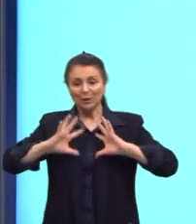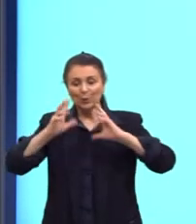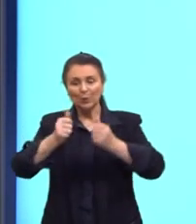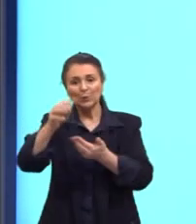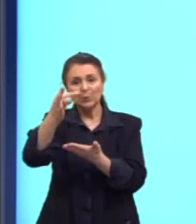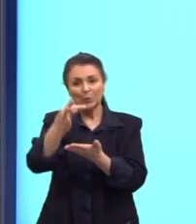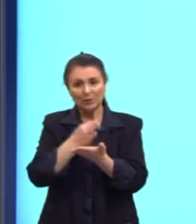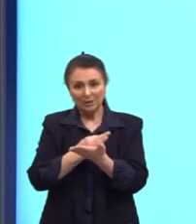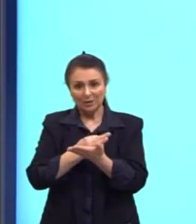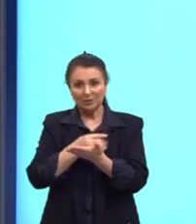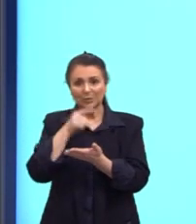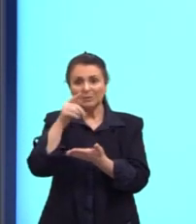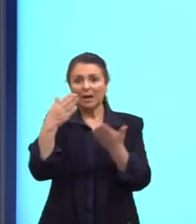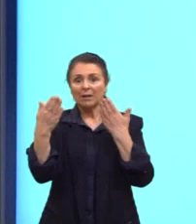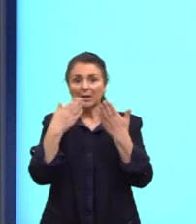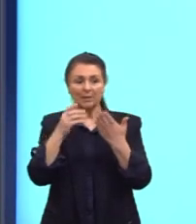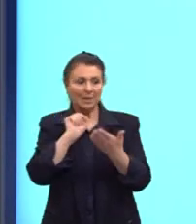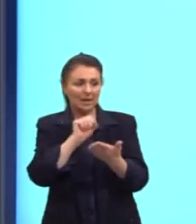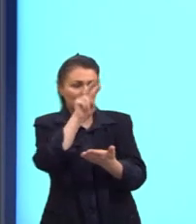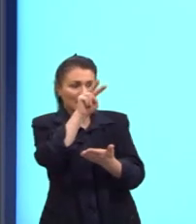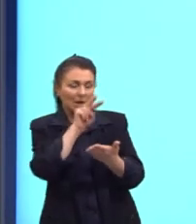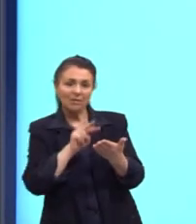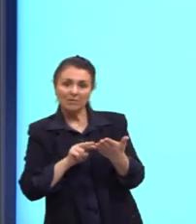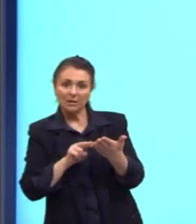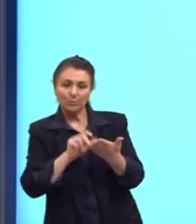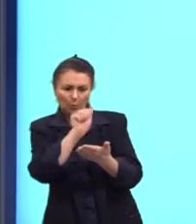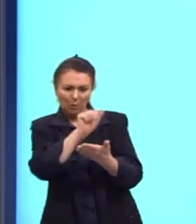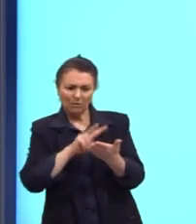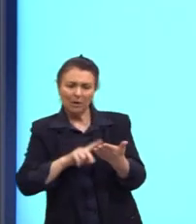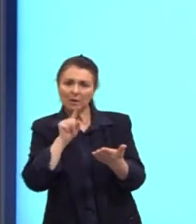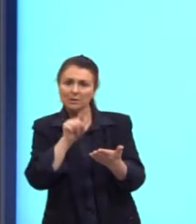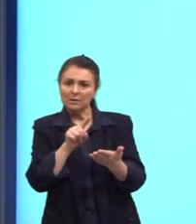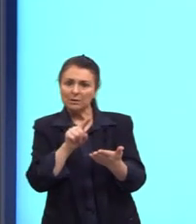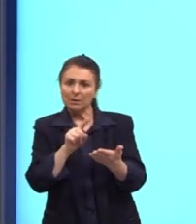analisar como o corretor vai analisar a tua competência 3.